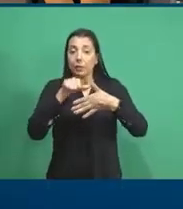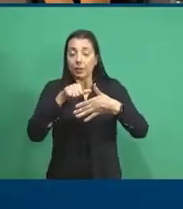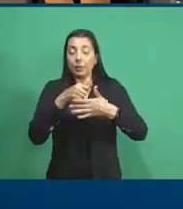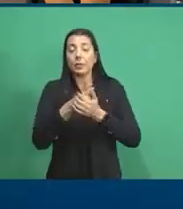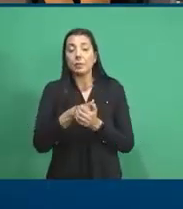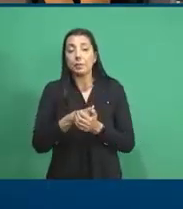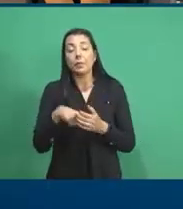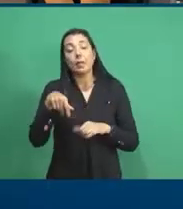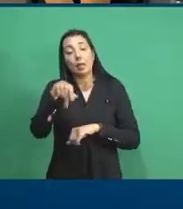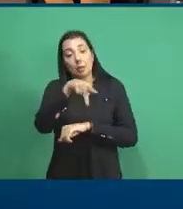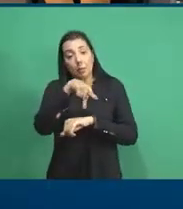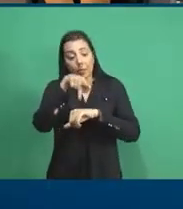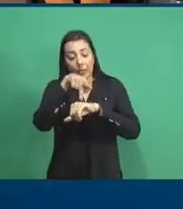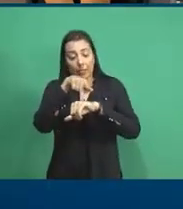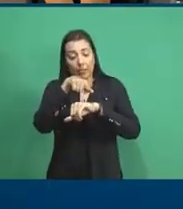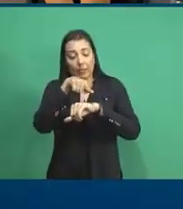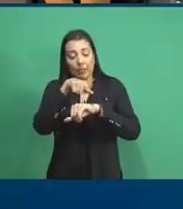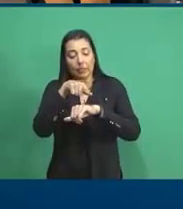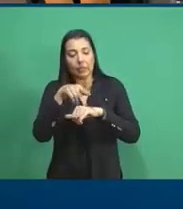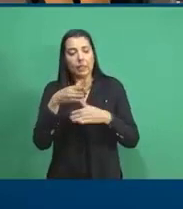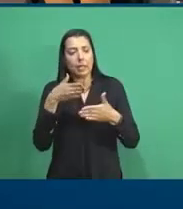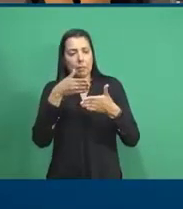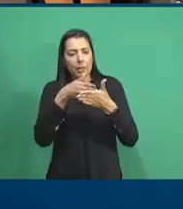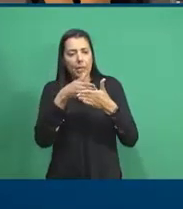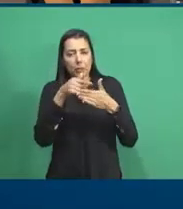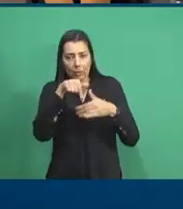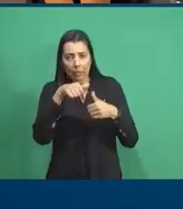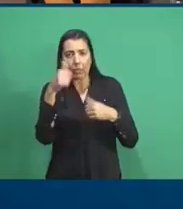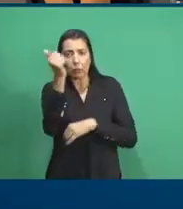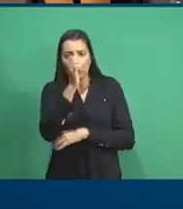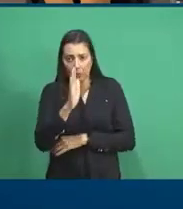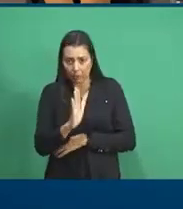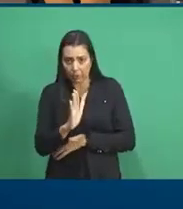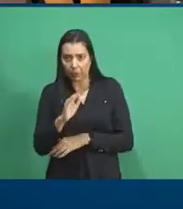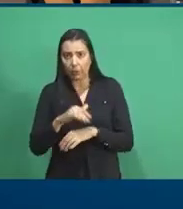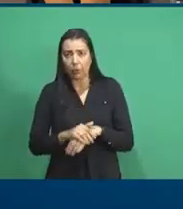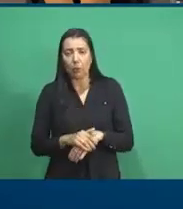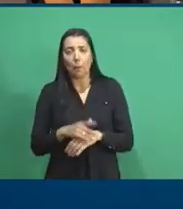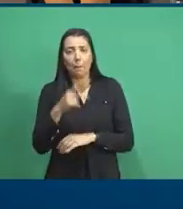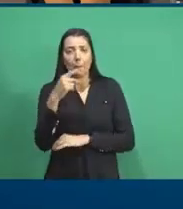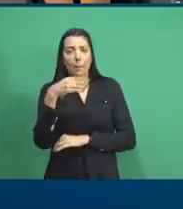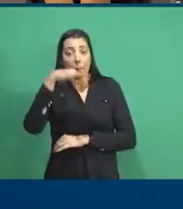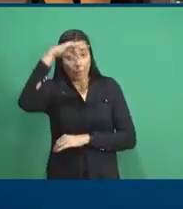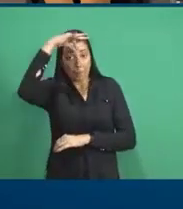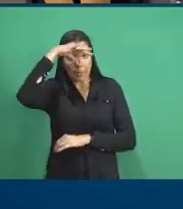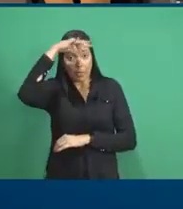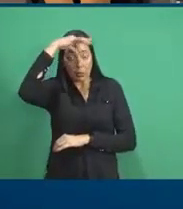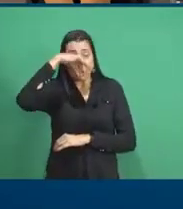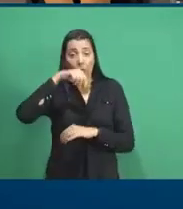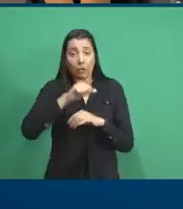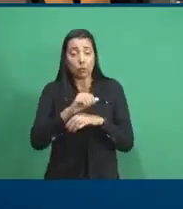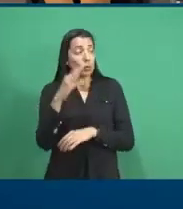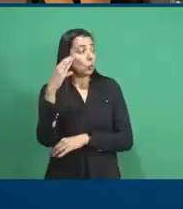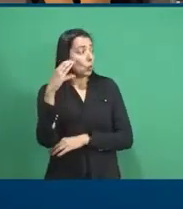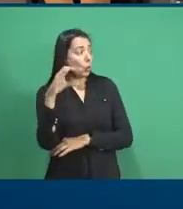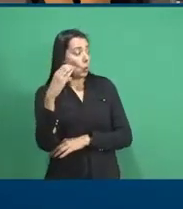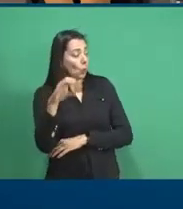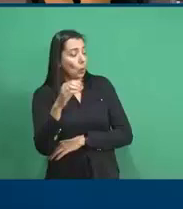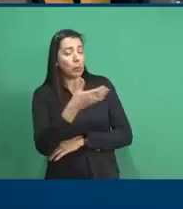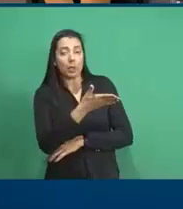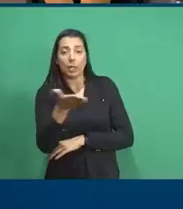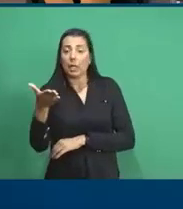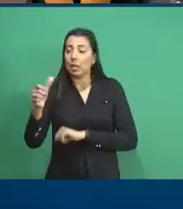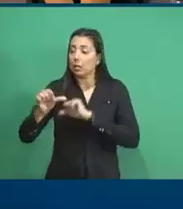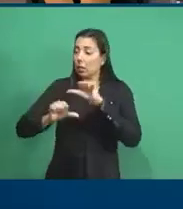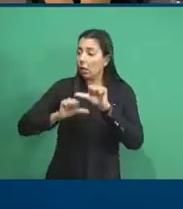países que são fronteiros aos nossos. Nós temos peruanos, colombianos, e essa